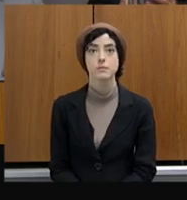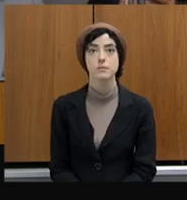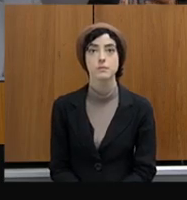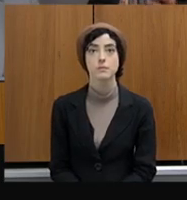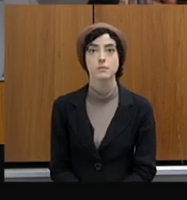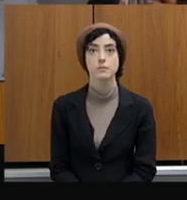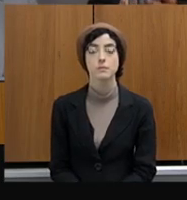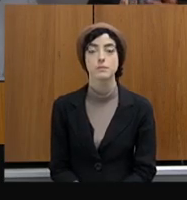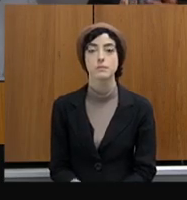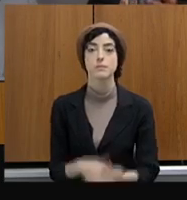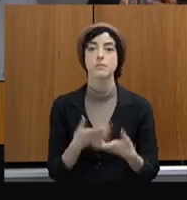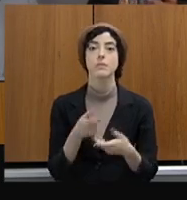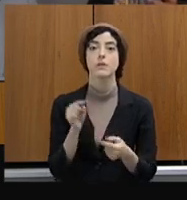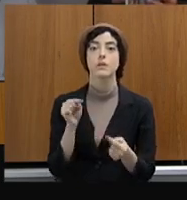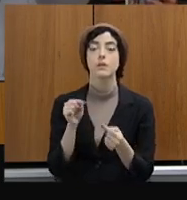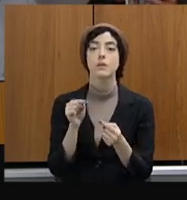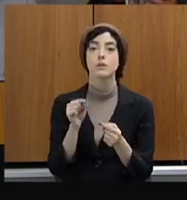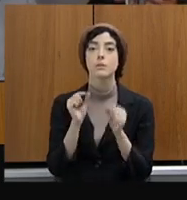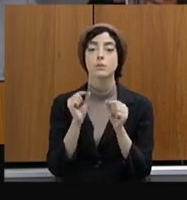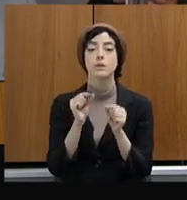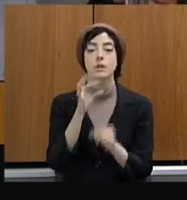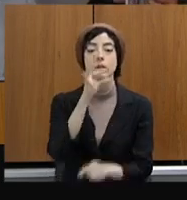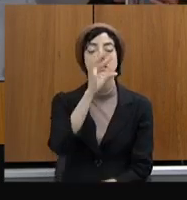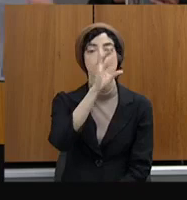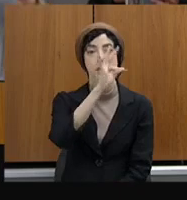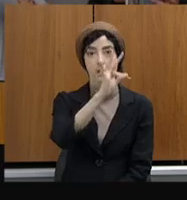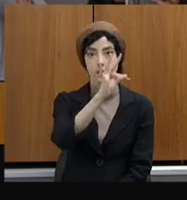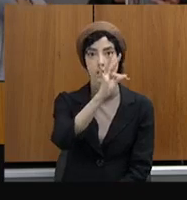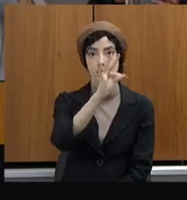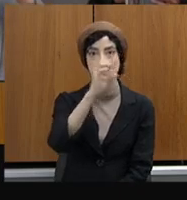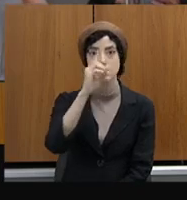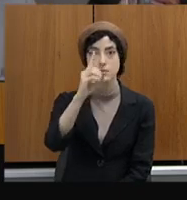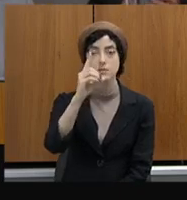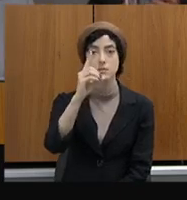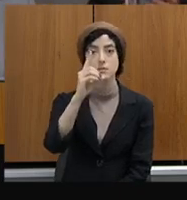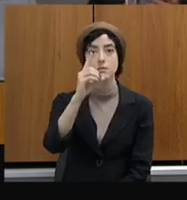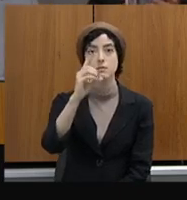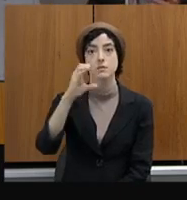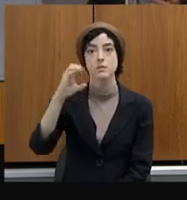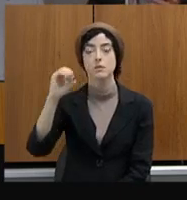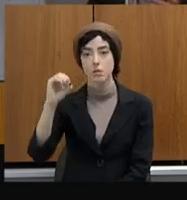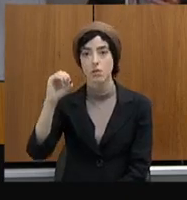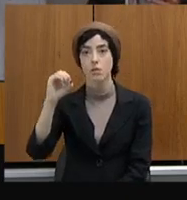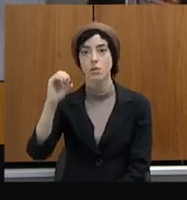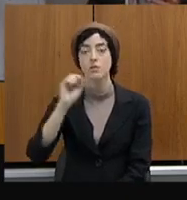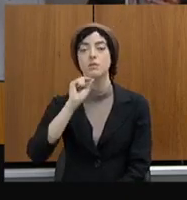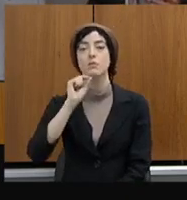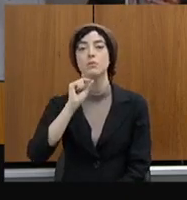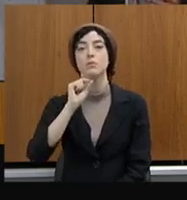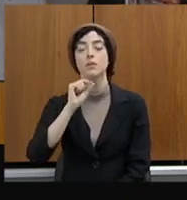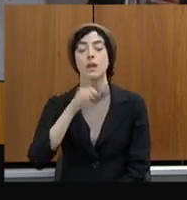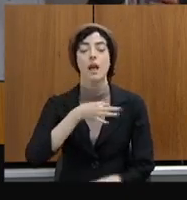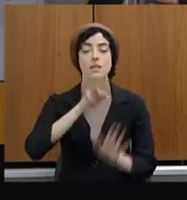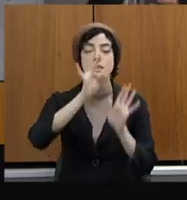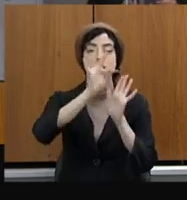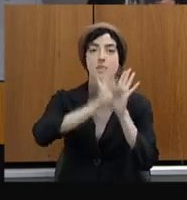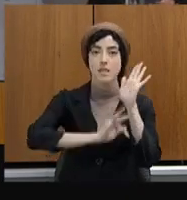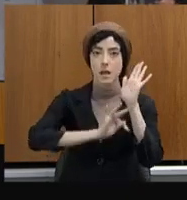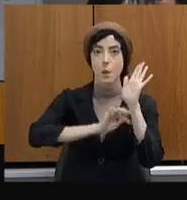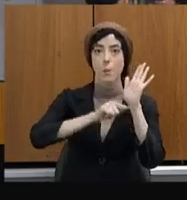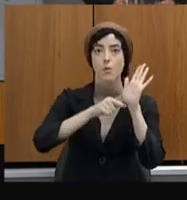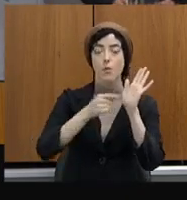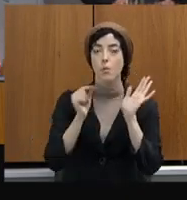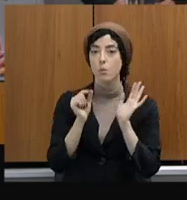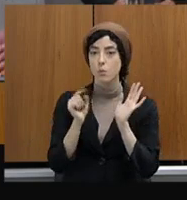de desconcentração de recursos que vieram através da SEJUSP.